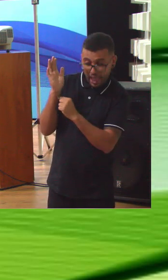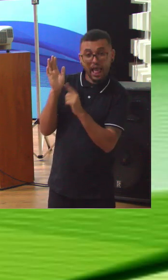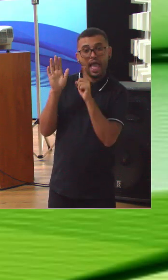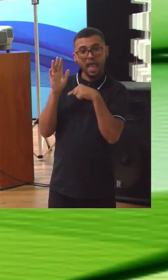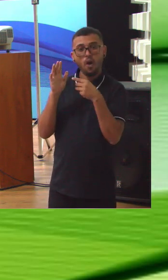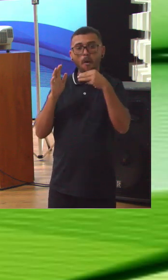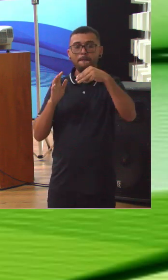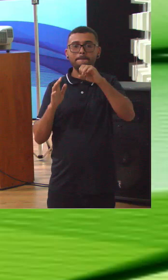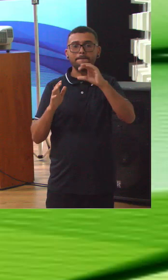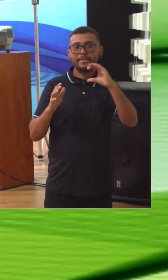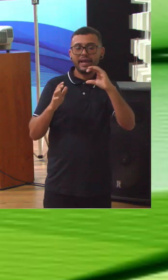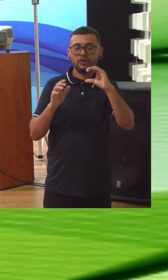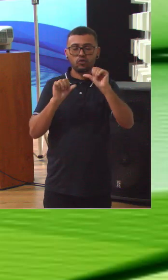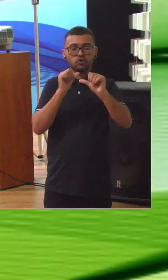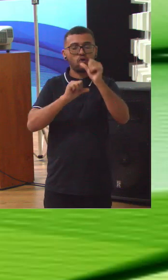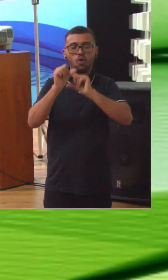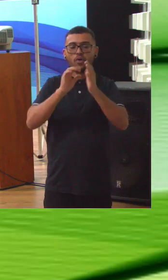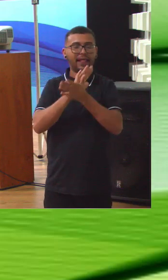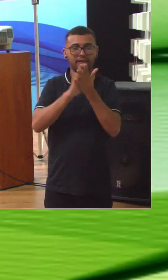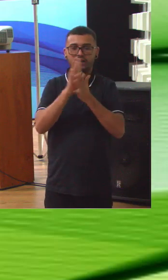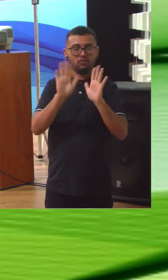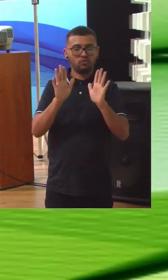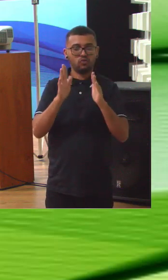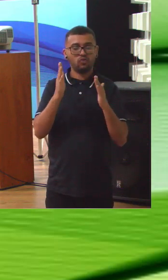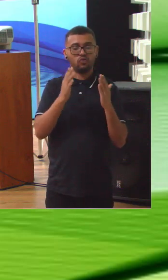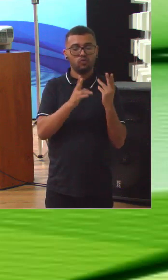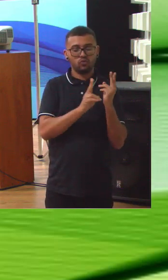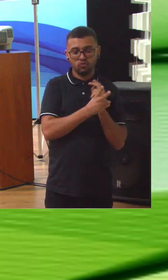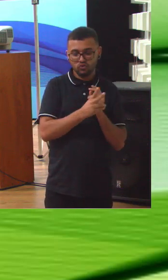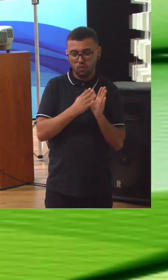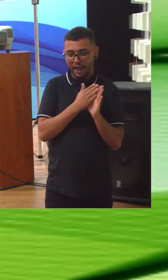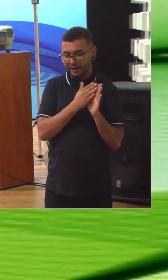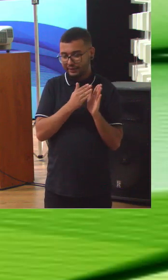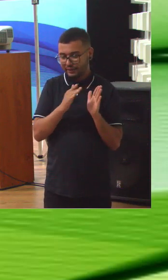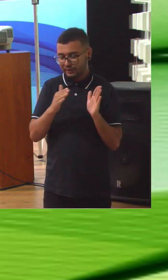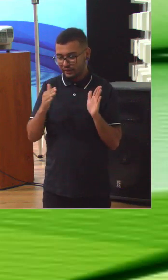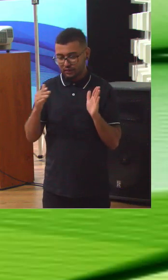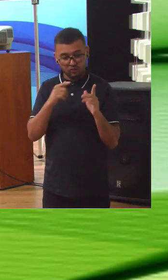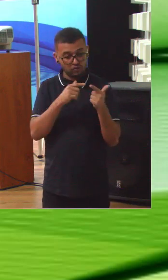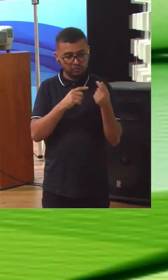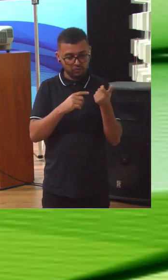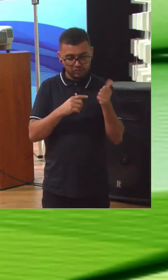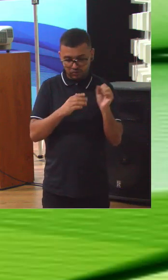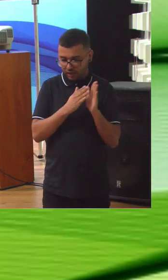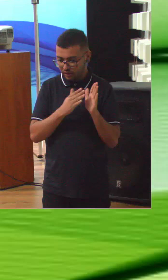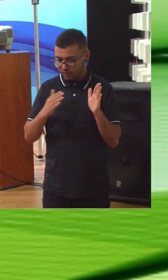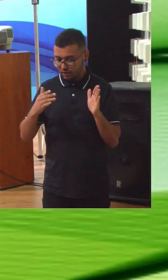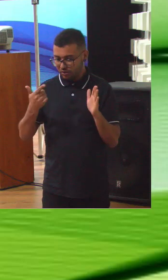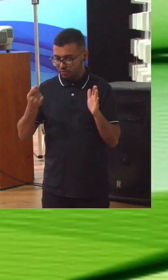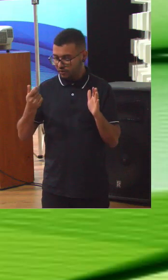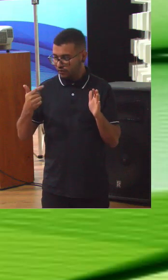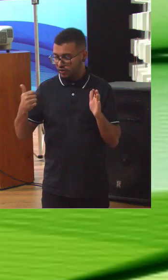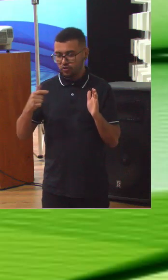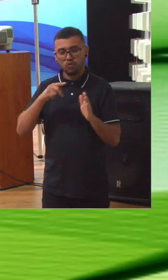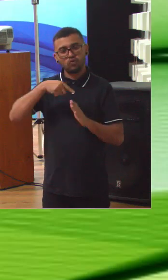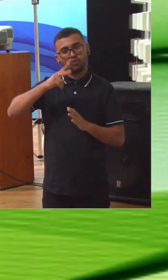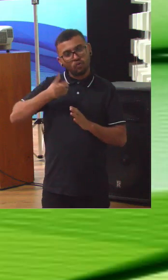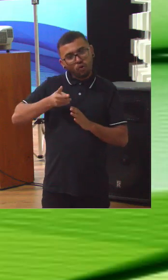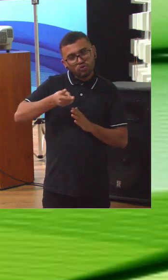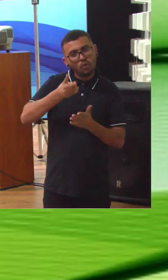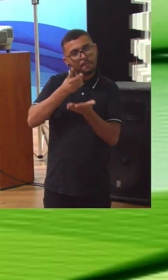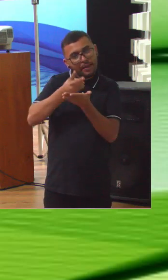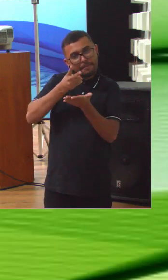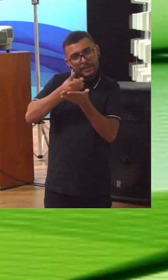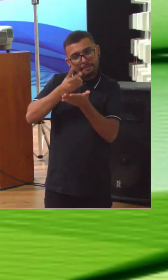nada de 2018 para 2020. Então na dimensão 21 estava lá em cima na 22 está aqui embaixo e as outras